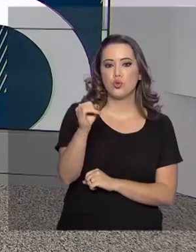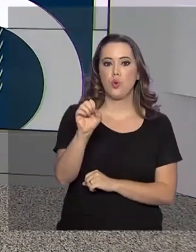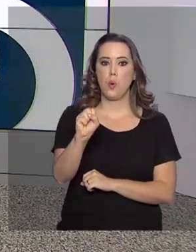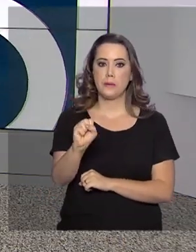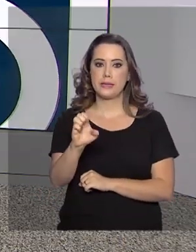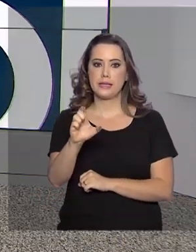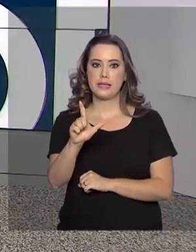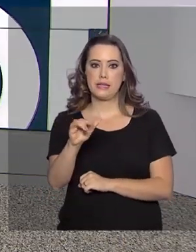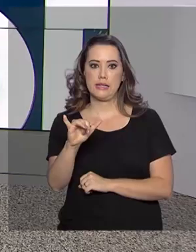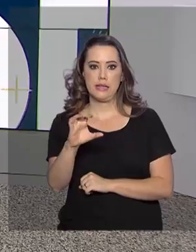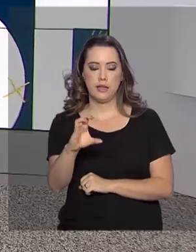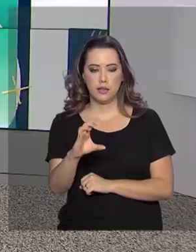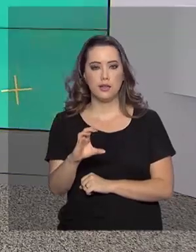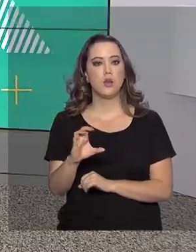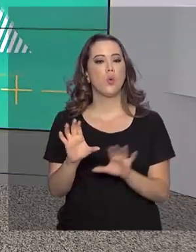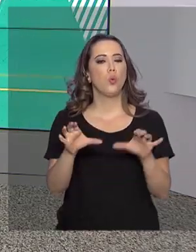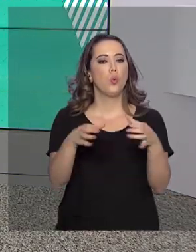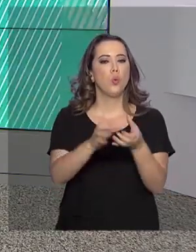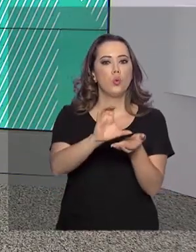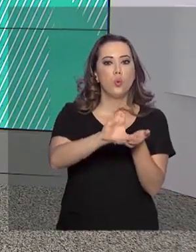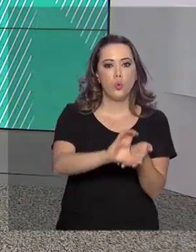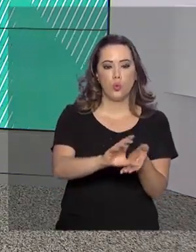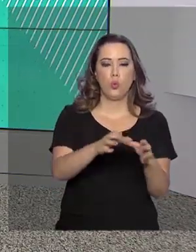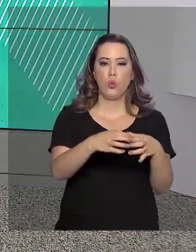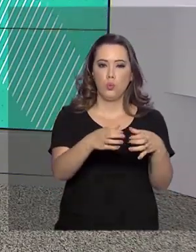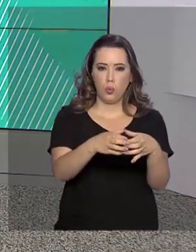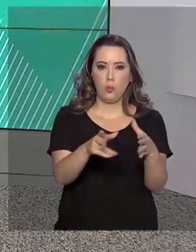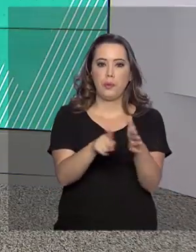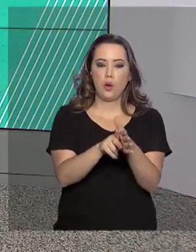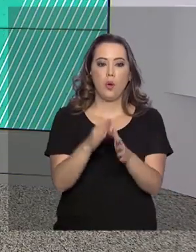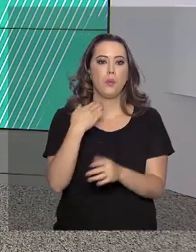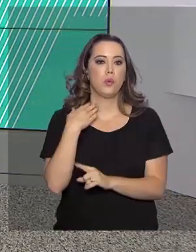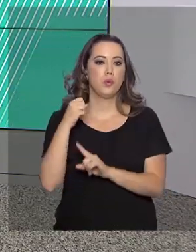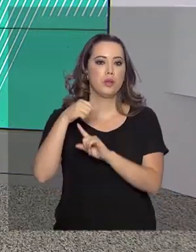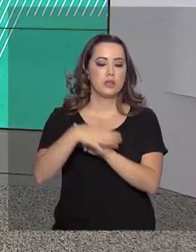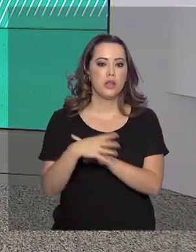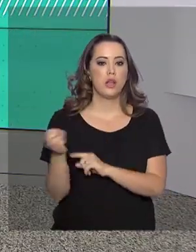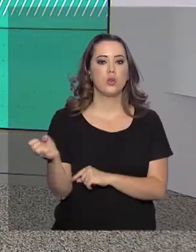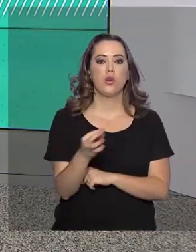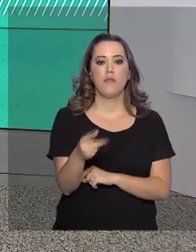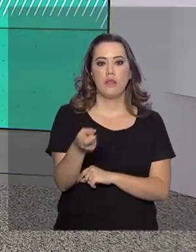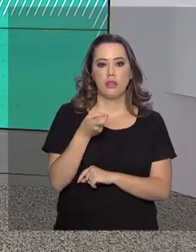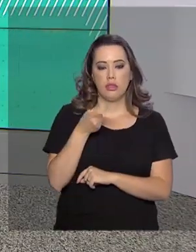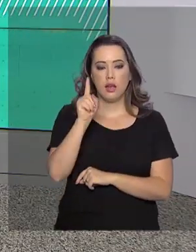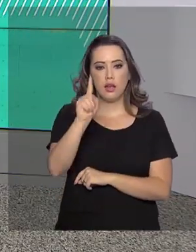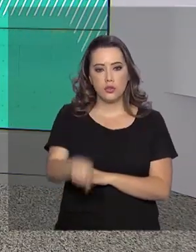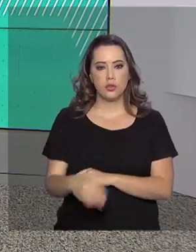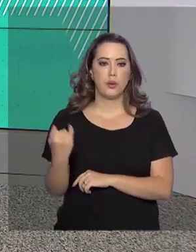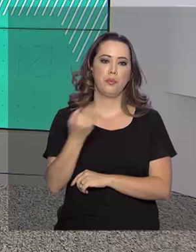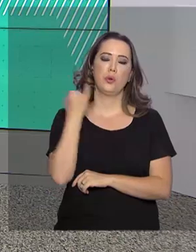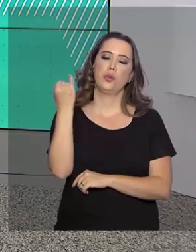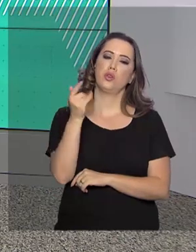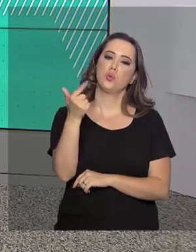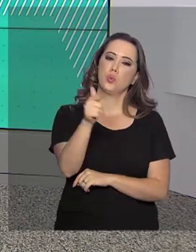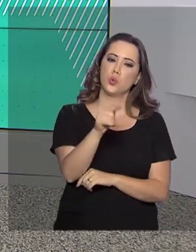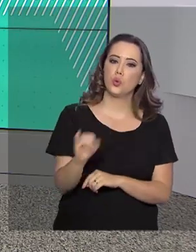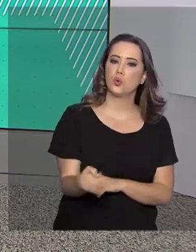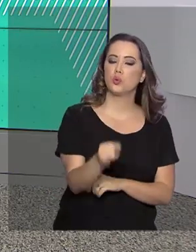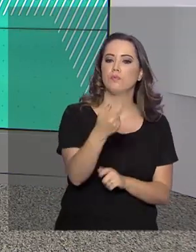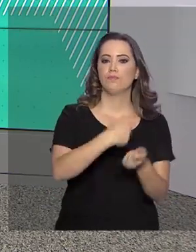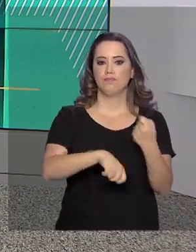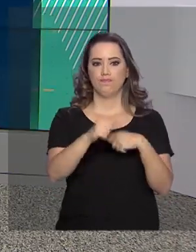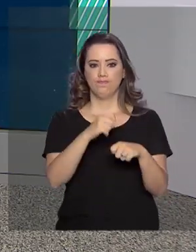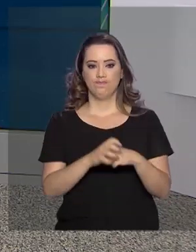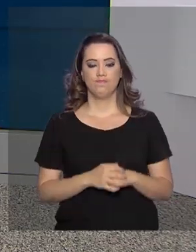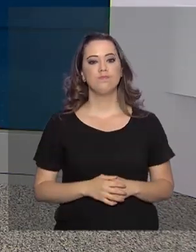Selic. O Comitê de Política Monetária do Banco Central divulgou agora há pouco a nova taxa, que serve de referência para os demais juros da